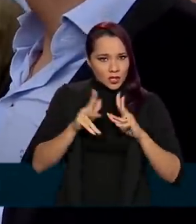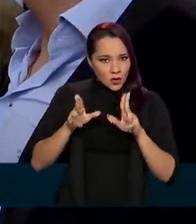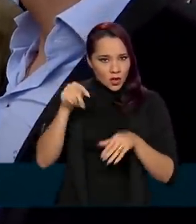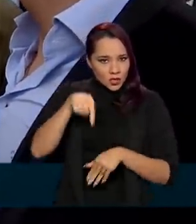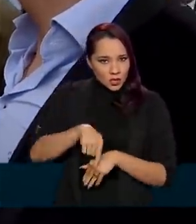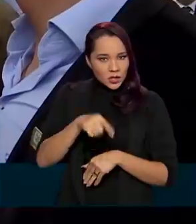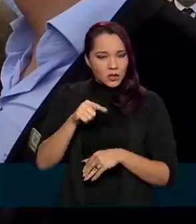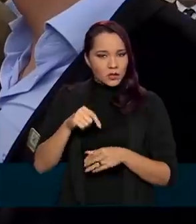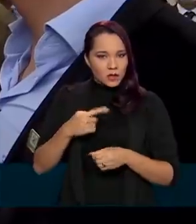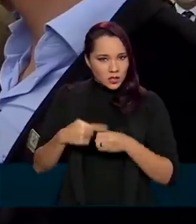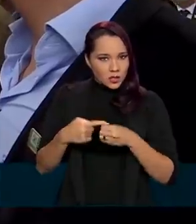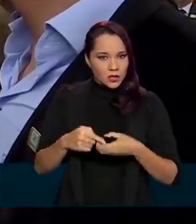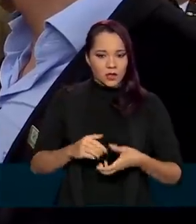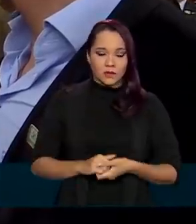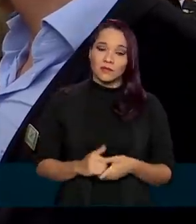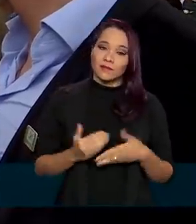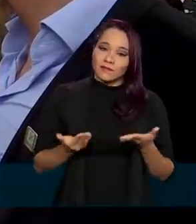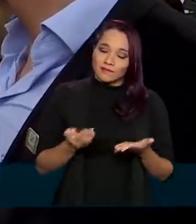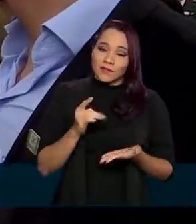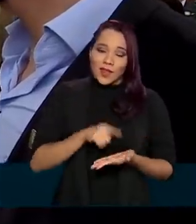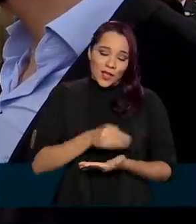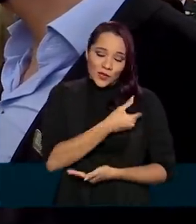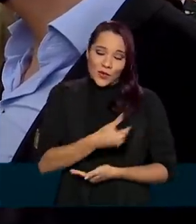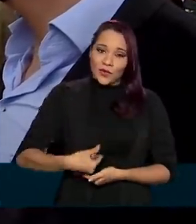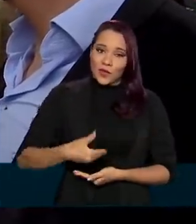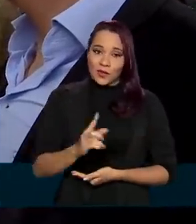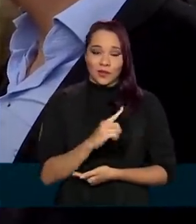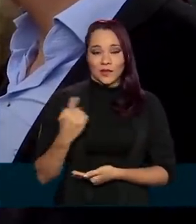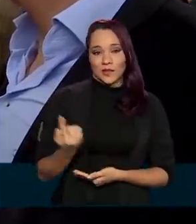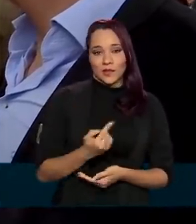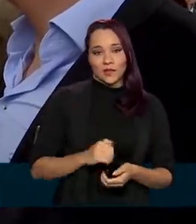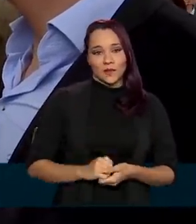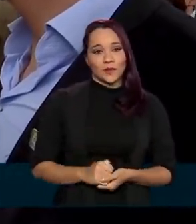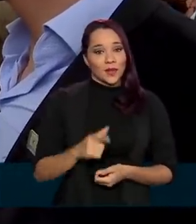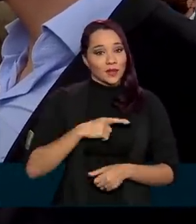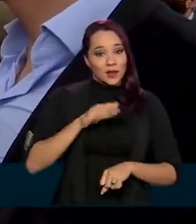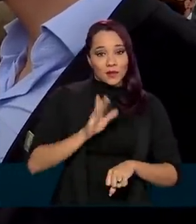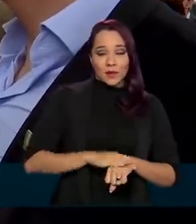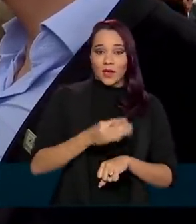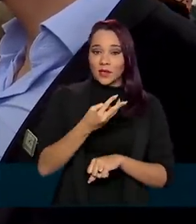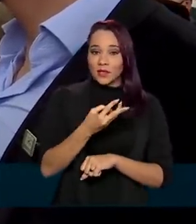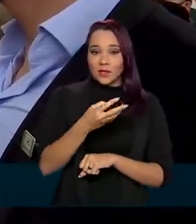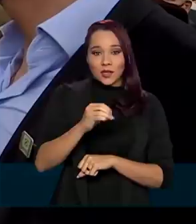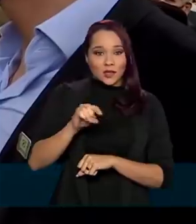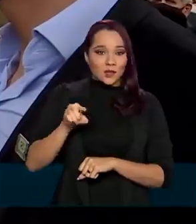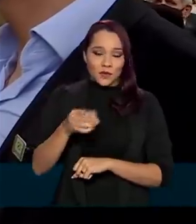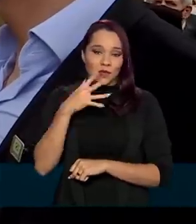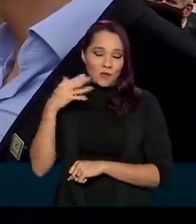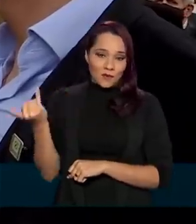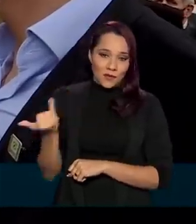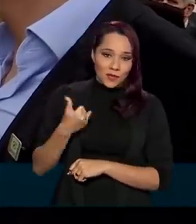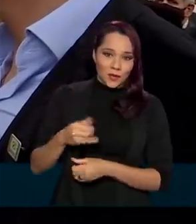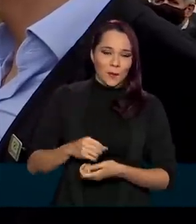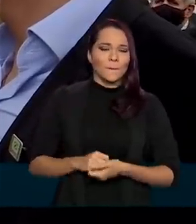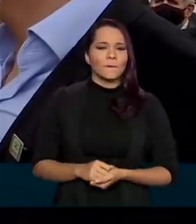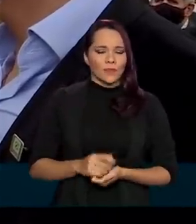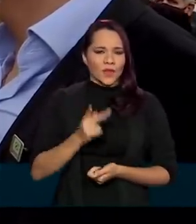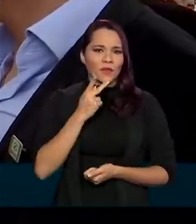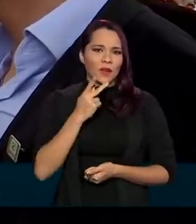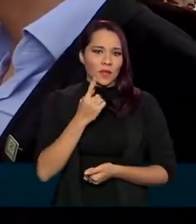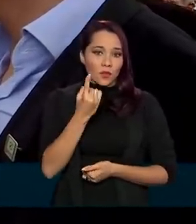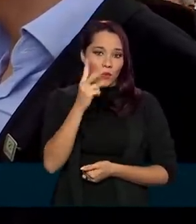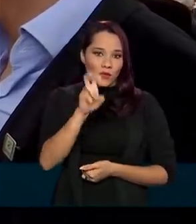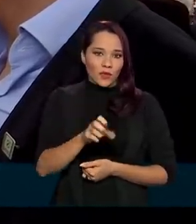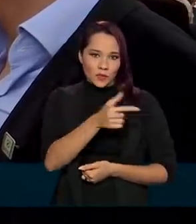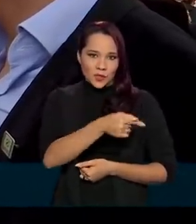aqui? Olha, faz parte do governo da gente. Tem mais de 300 mil carteiras, está dizendo aqui. Falei que, pelo menos uma vez